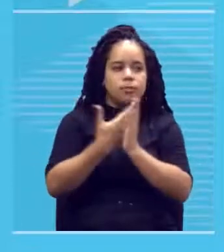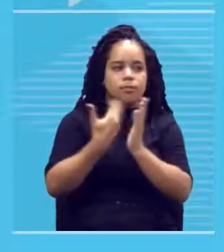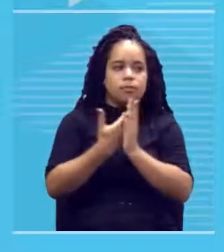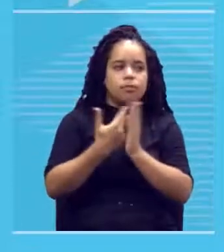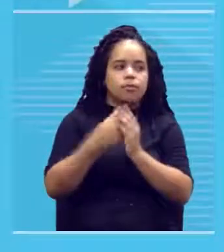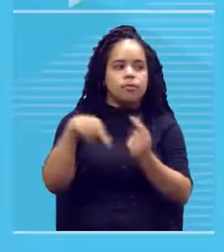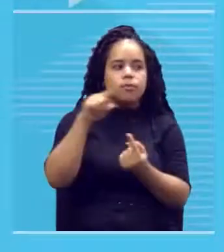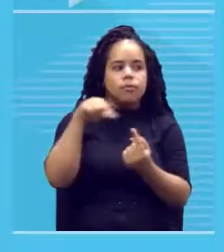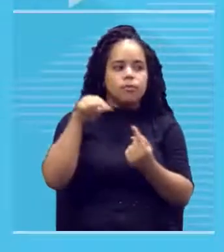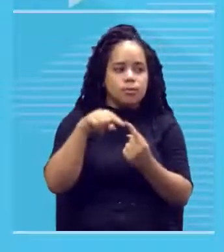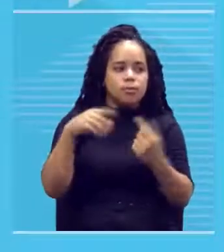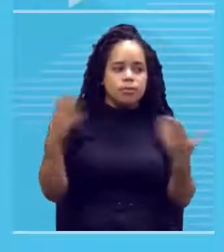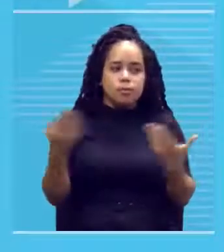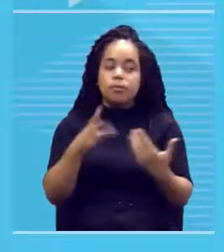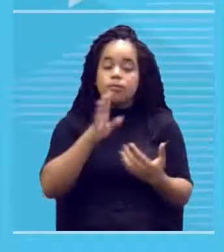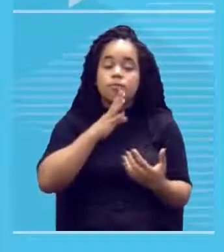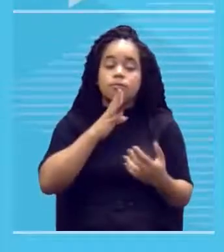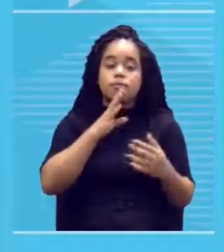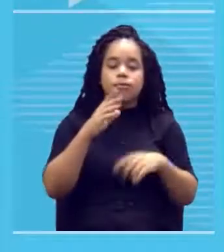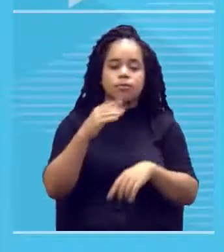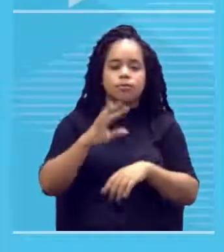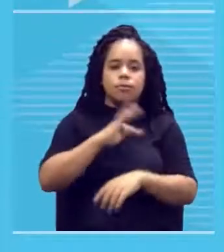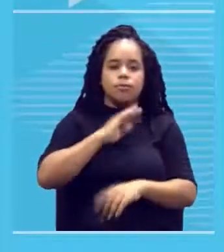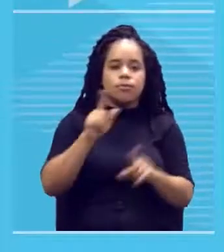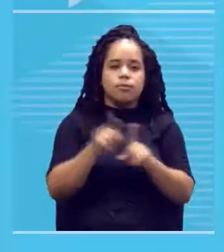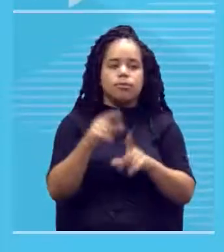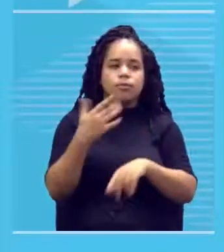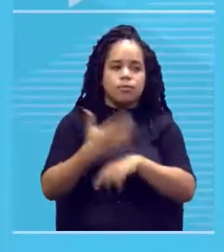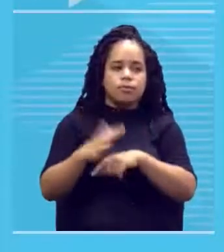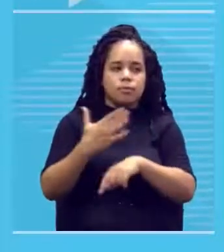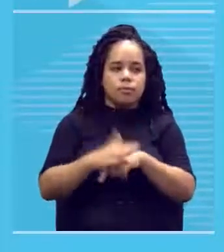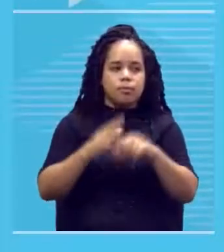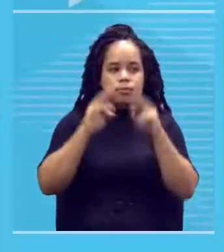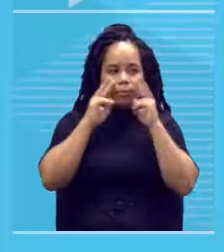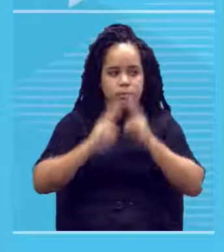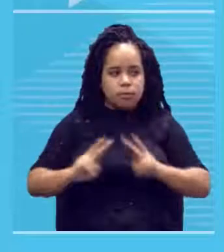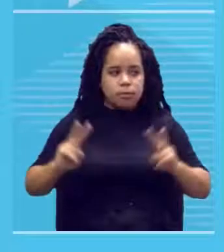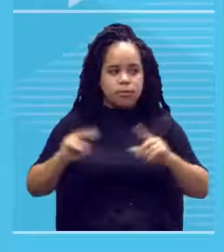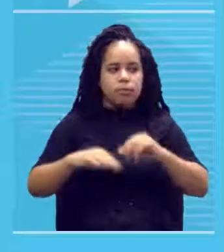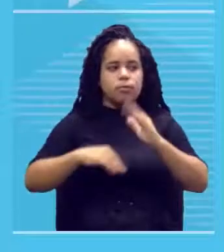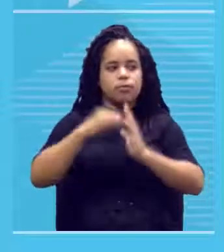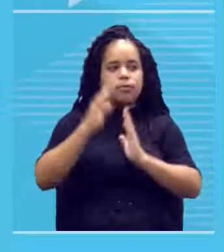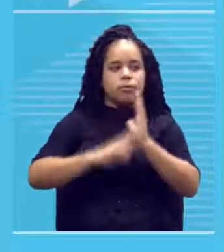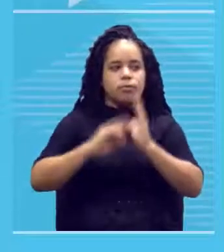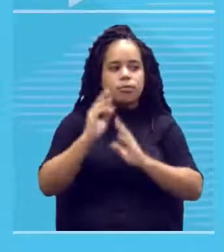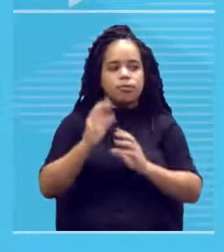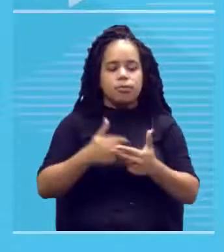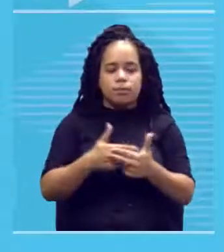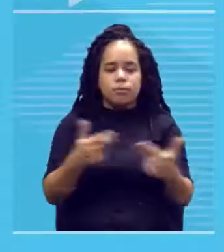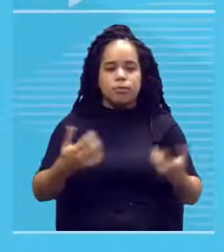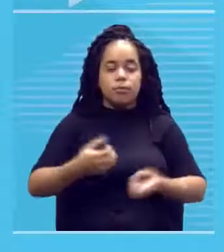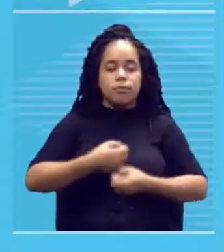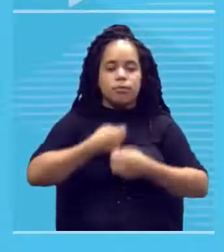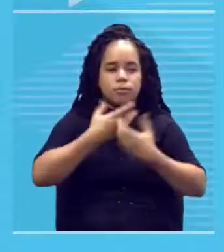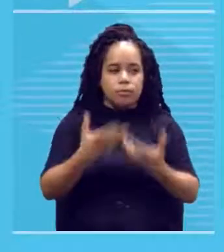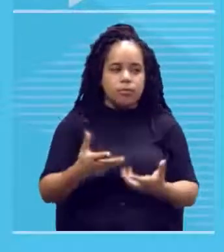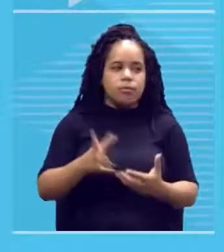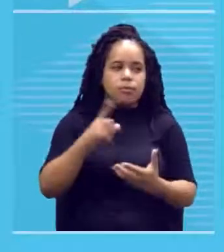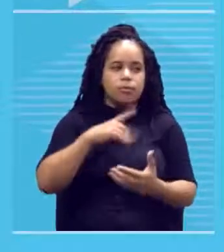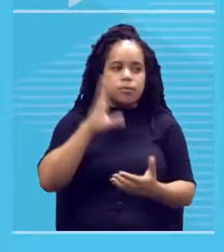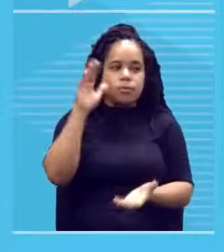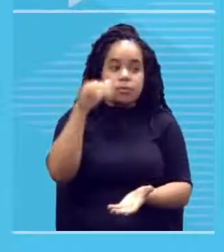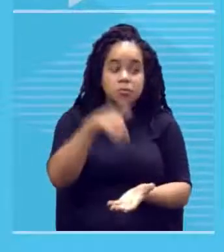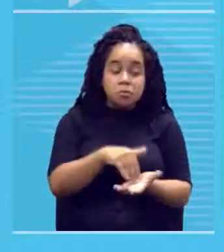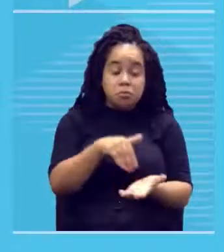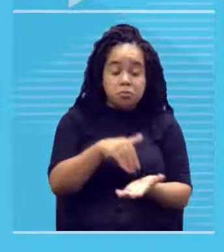as técnicas e práticas que envolvem a expressão visual em pintura e suas várias expressões e lá no finalzinho eu